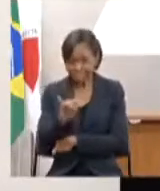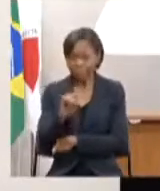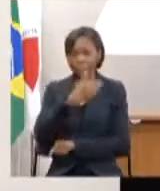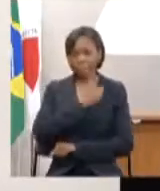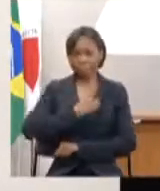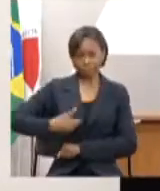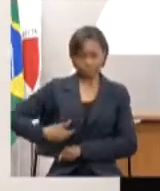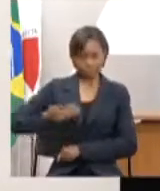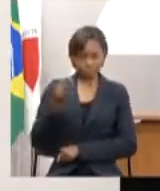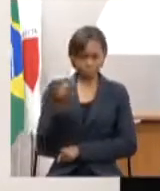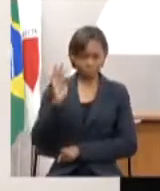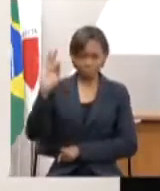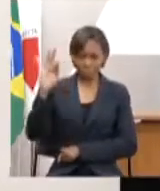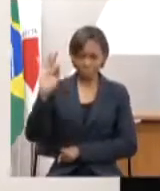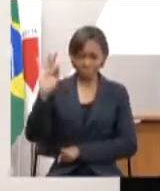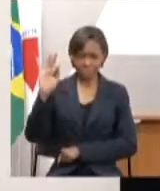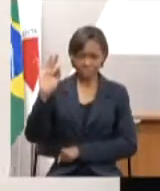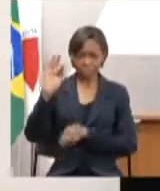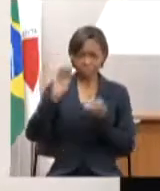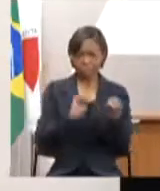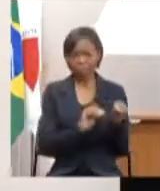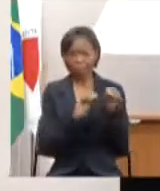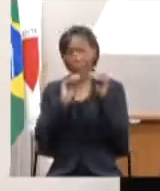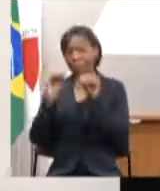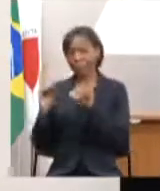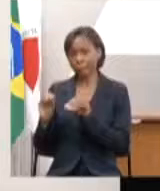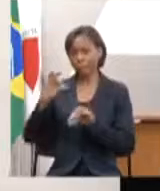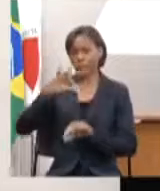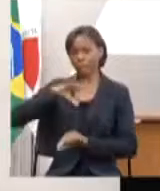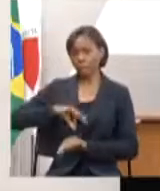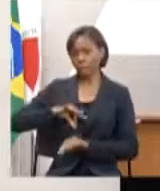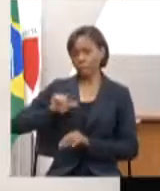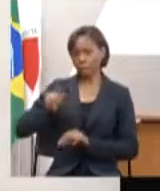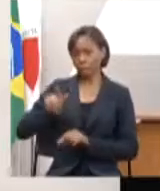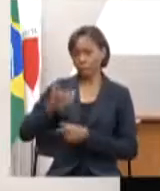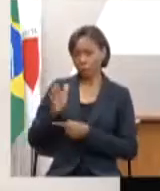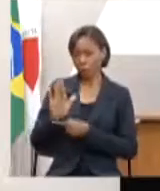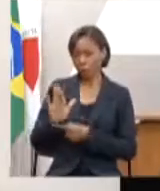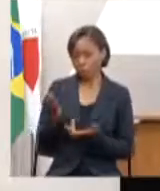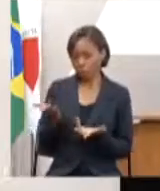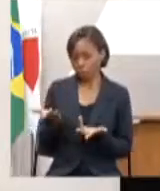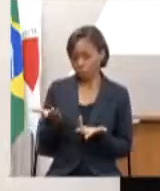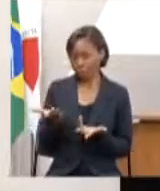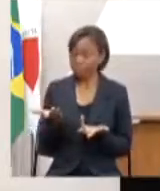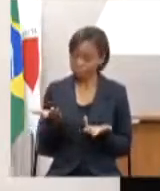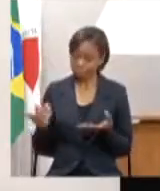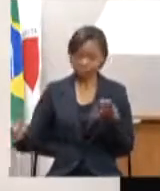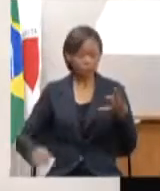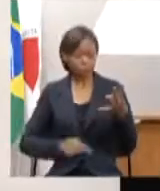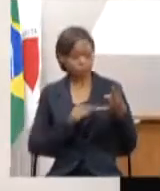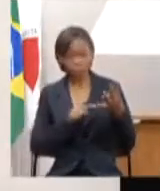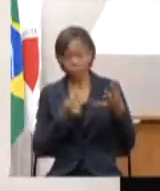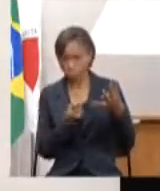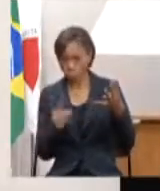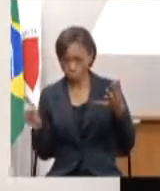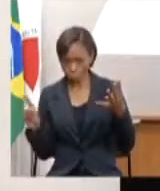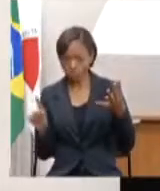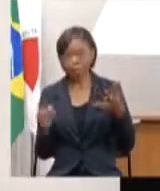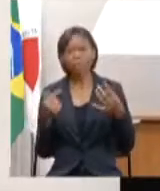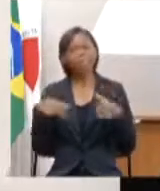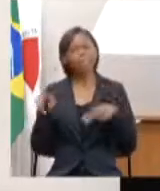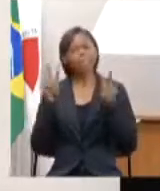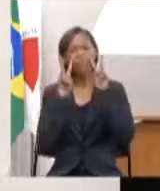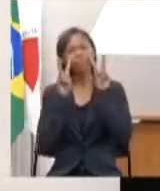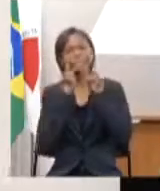ocupe da prorrogação desse auxílio. E último ponto, vimos aí pela imprensa, uma